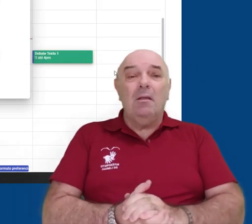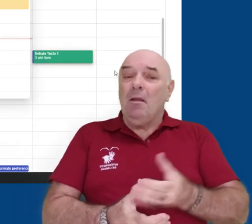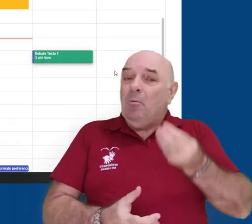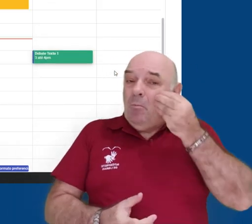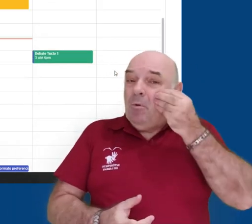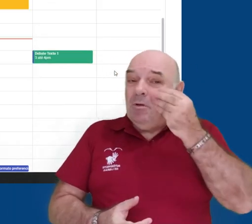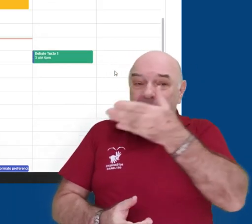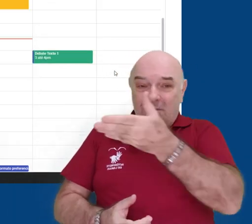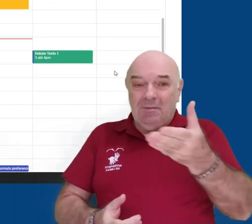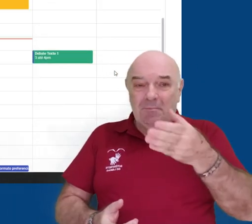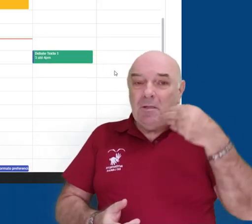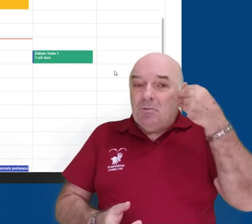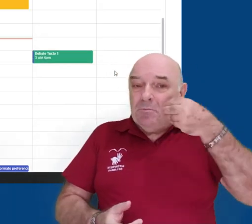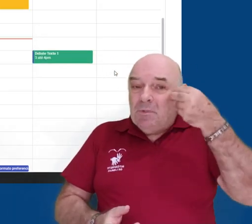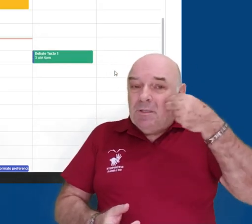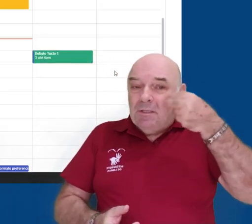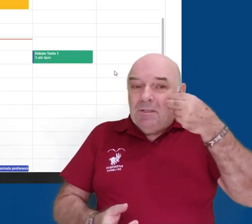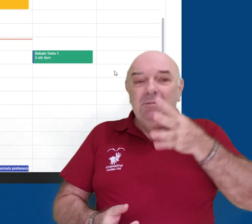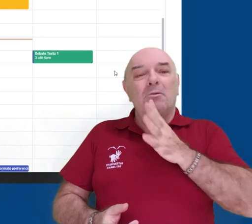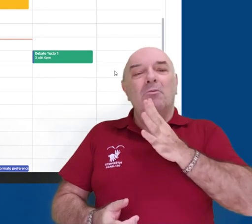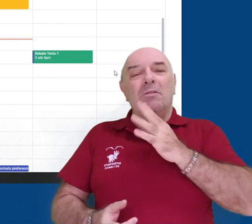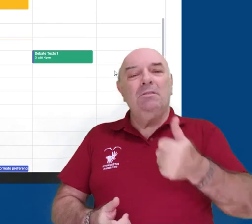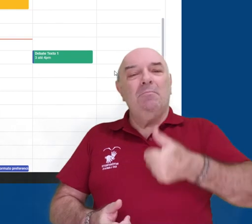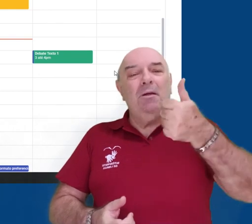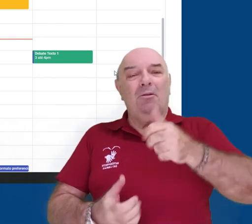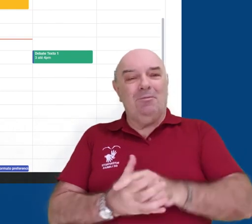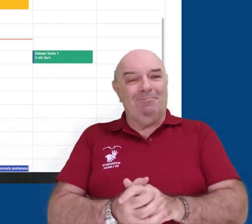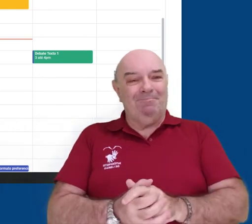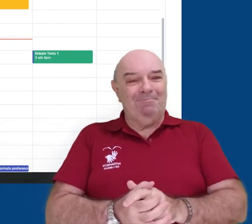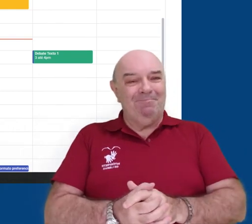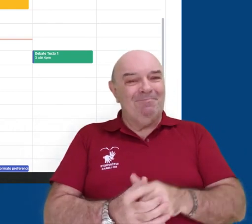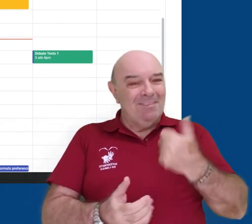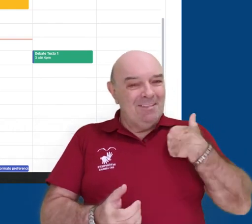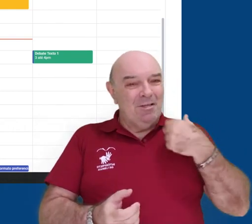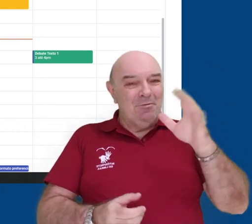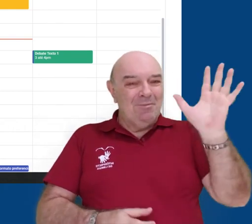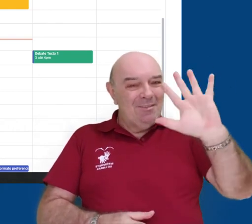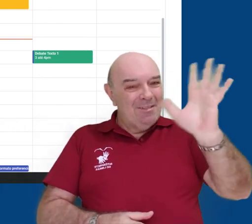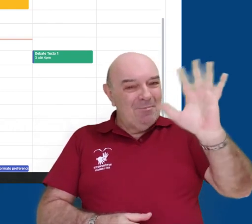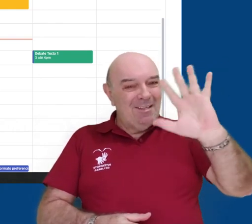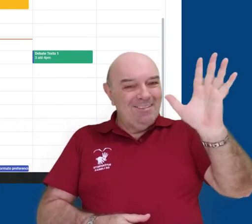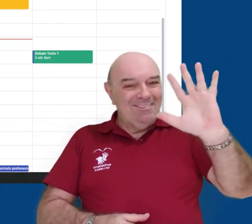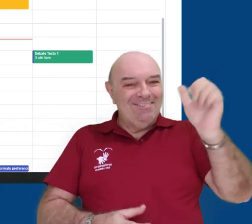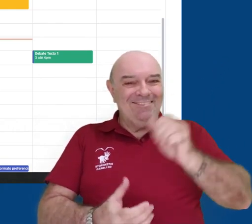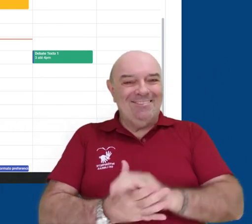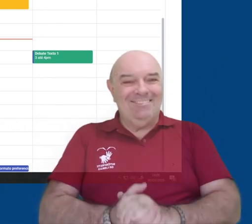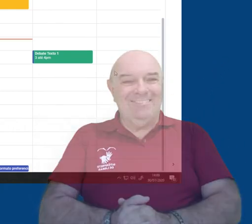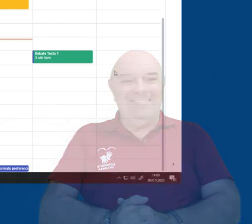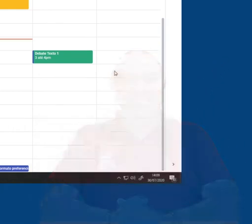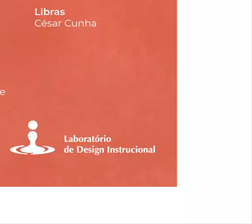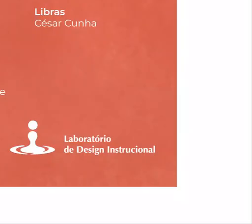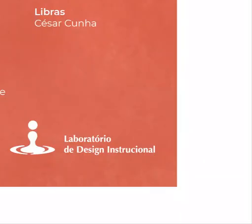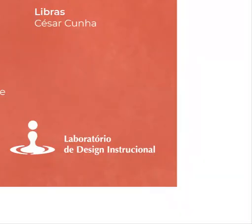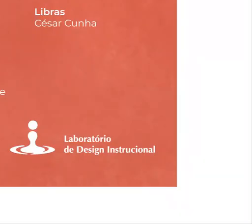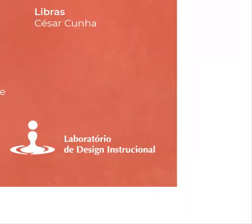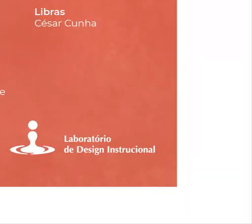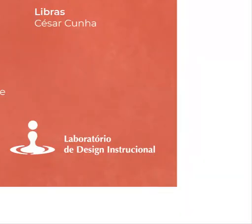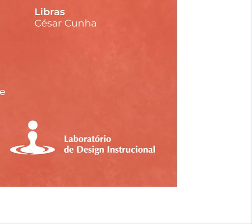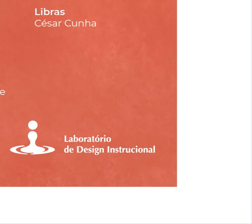conhecer melhor a sua Google Agenda e criar eventos para suas turmas. Espero você no próximo vídeo!